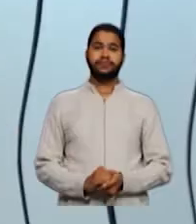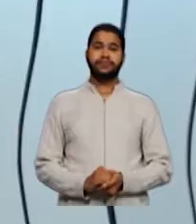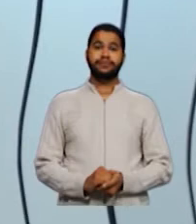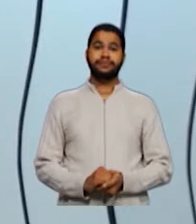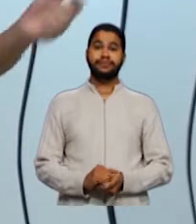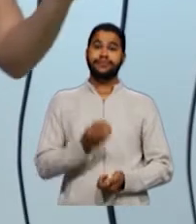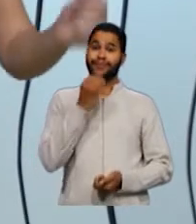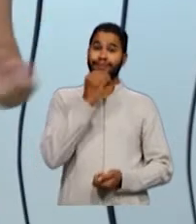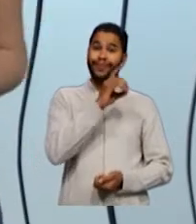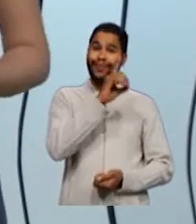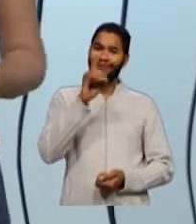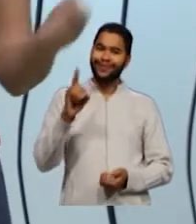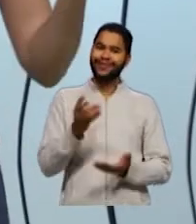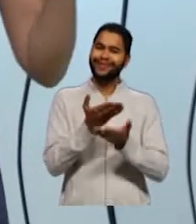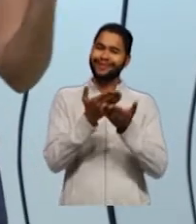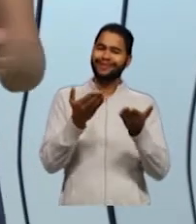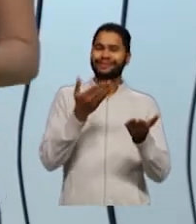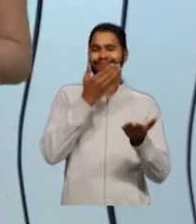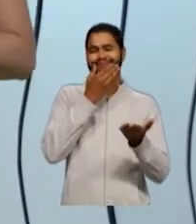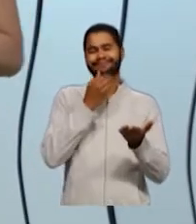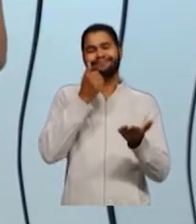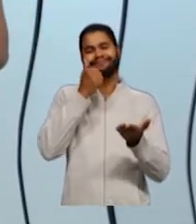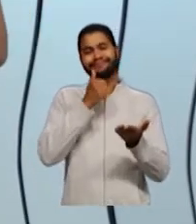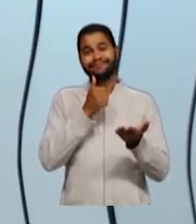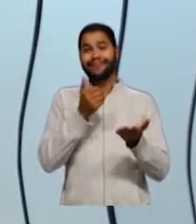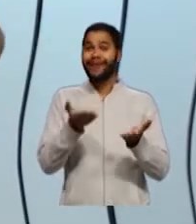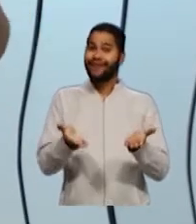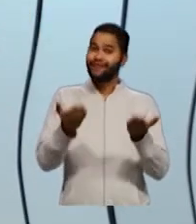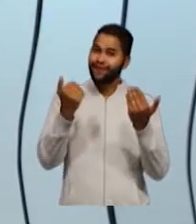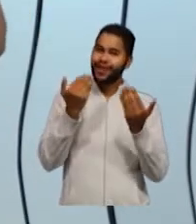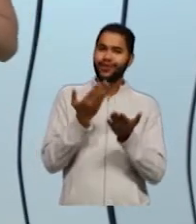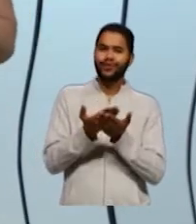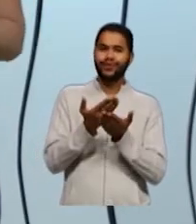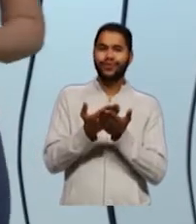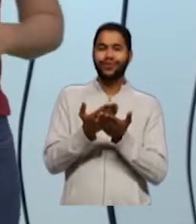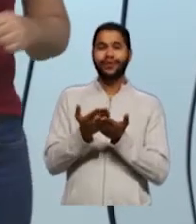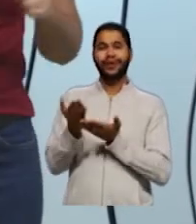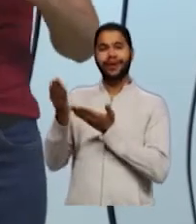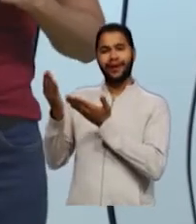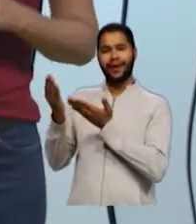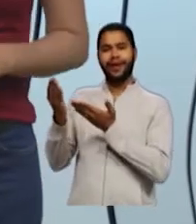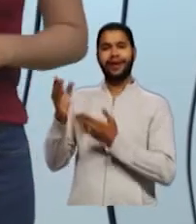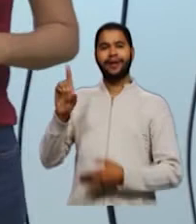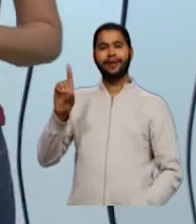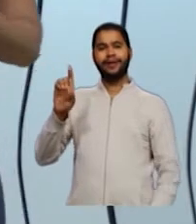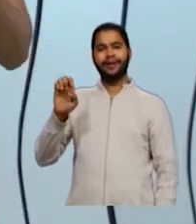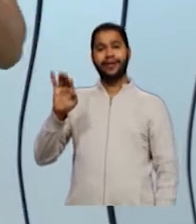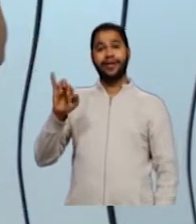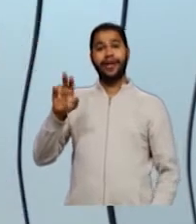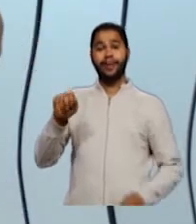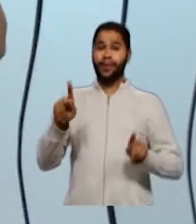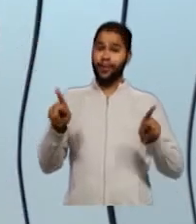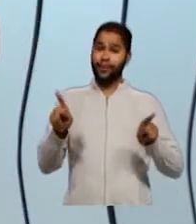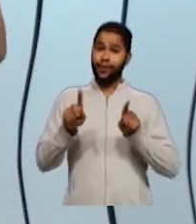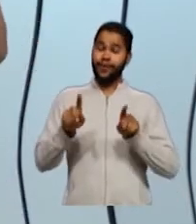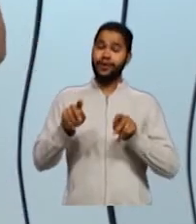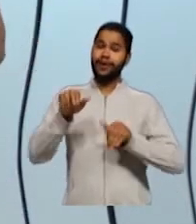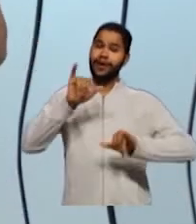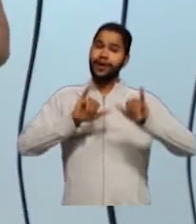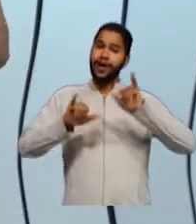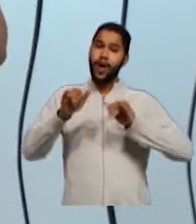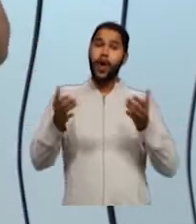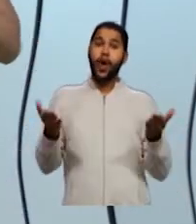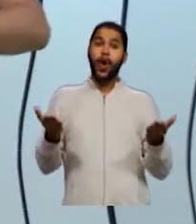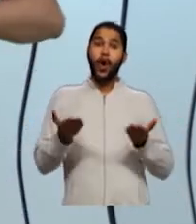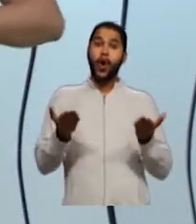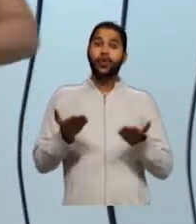Bom dia menino, bom dia menina, esse é mais um Se Liga na Educação. Eu sou a professora Débora, professora de Química e eu estou com vocês hoje para a